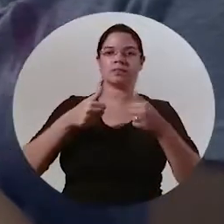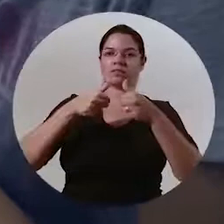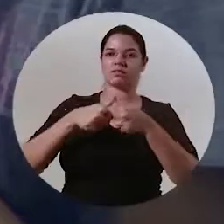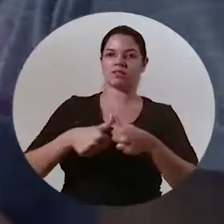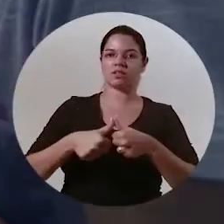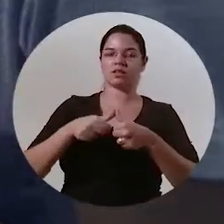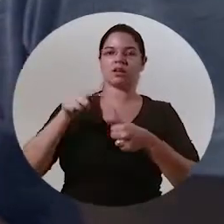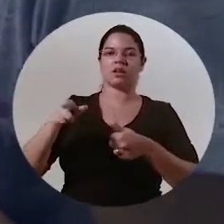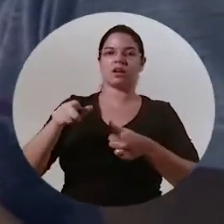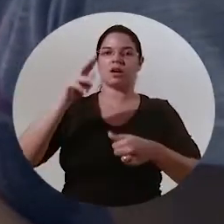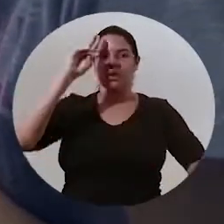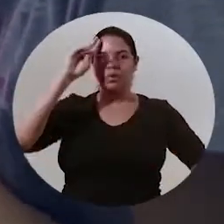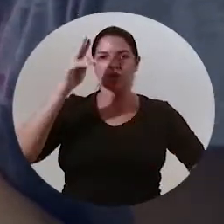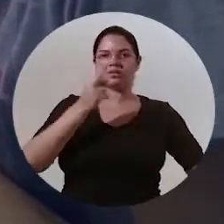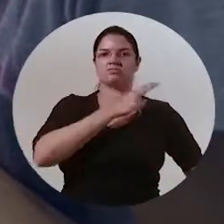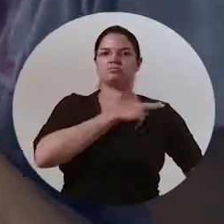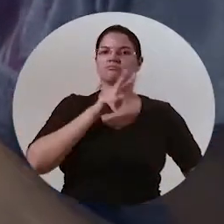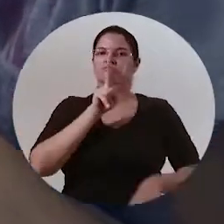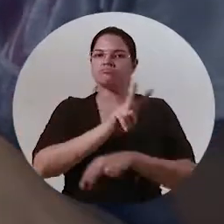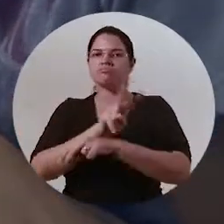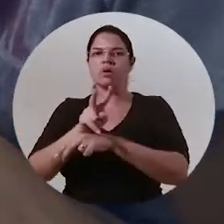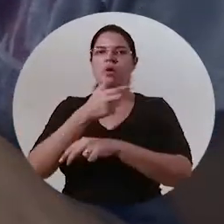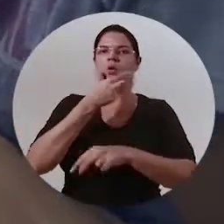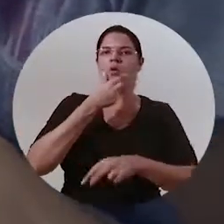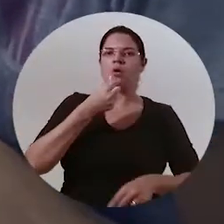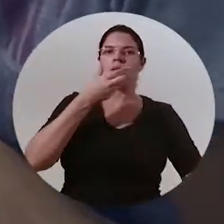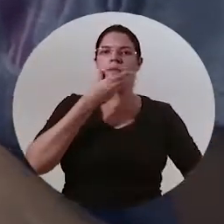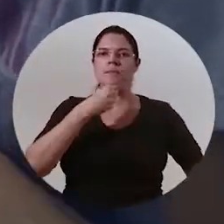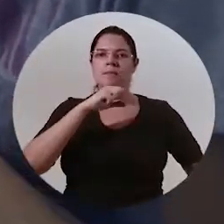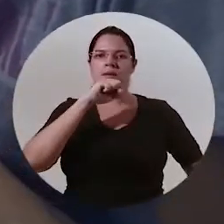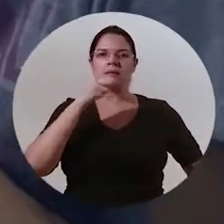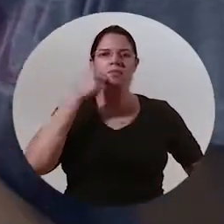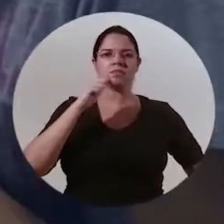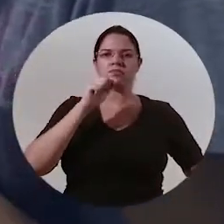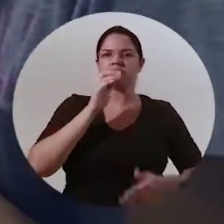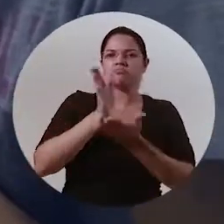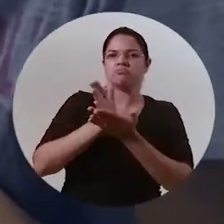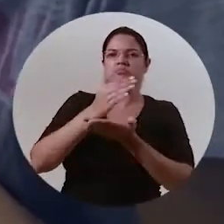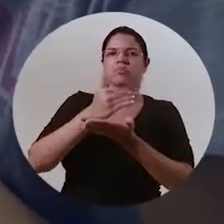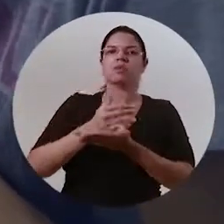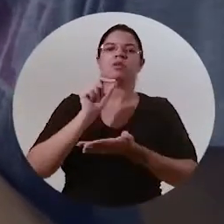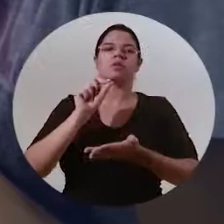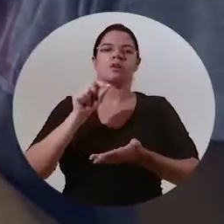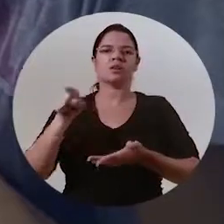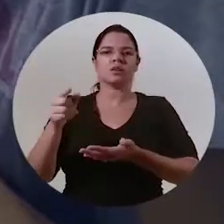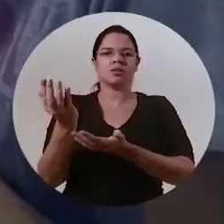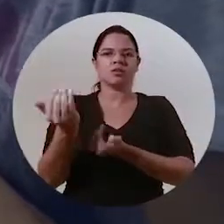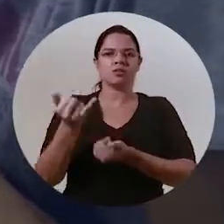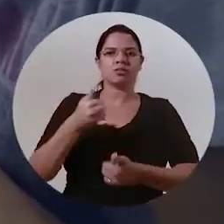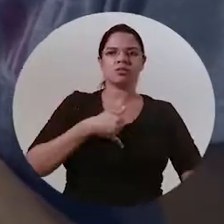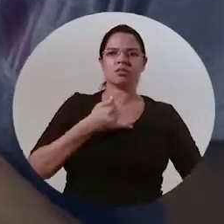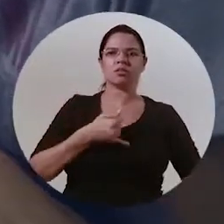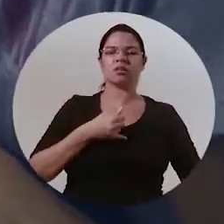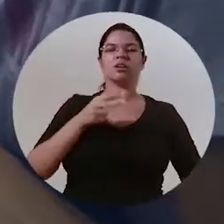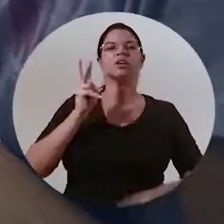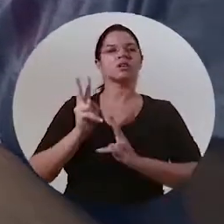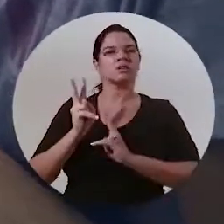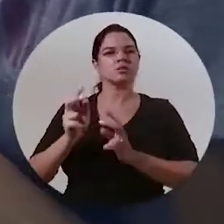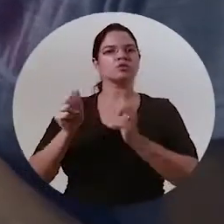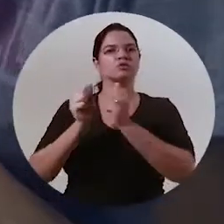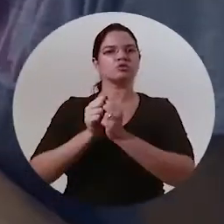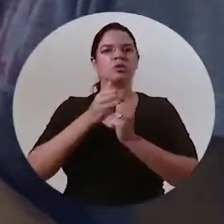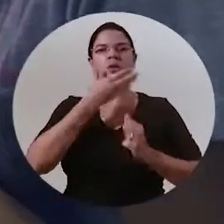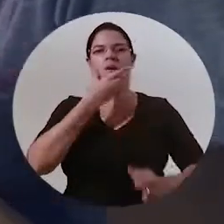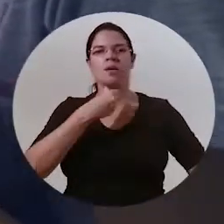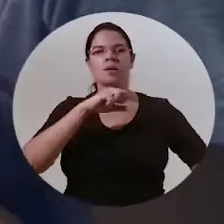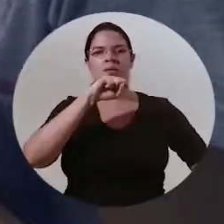a guarda vai ficar de forma compartilhada que é a guarda como a lei permite o que refere a guarda de fato a adolescente